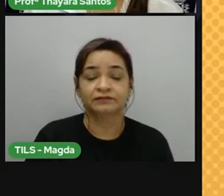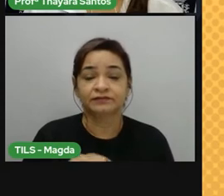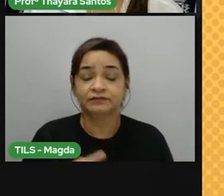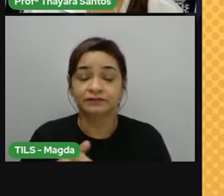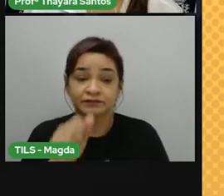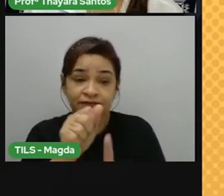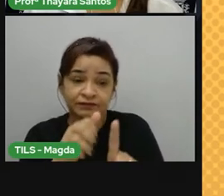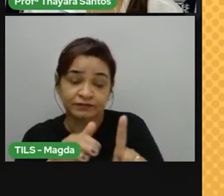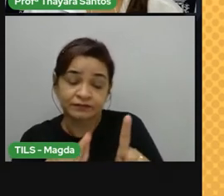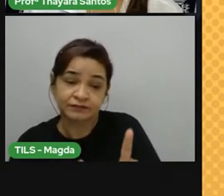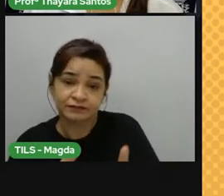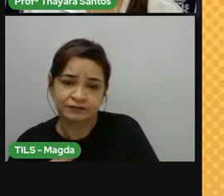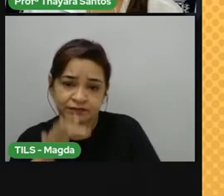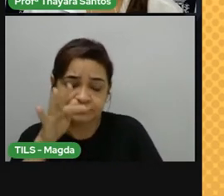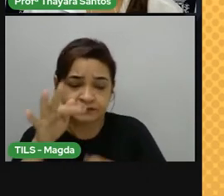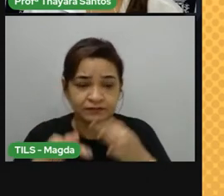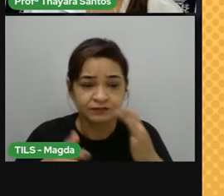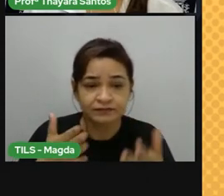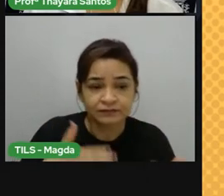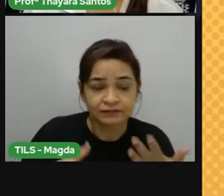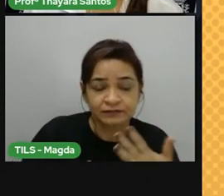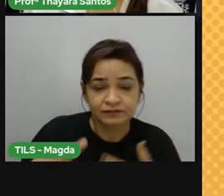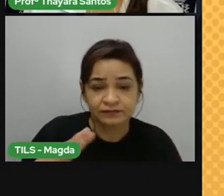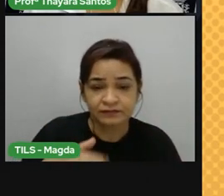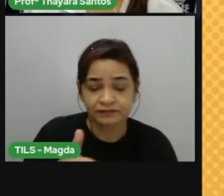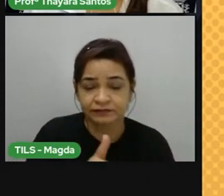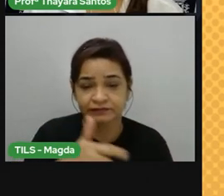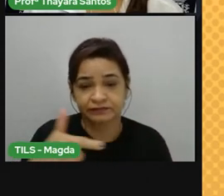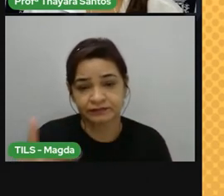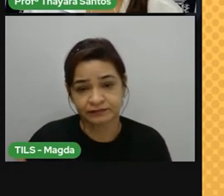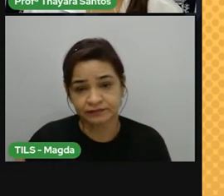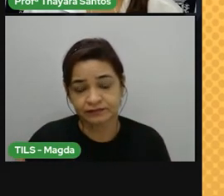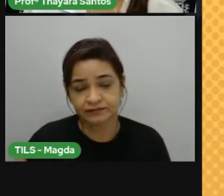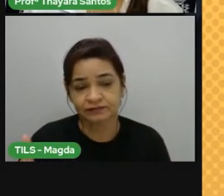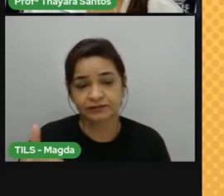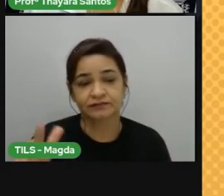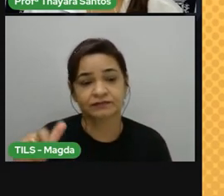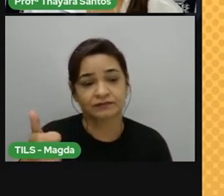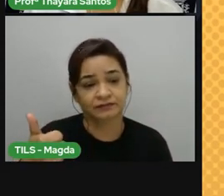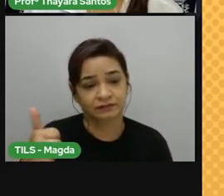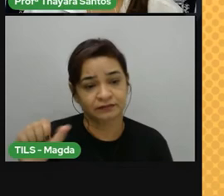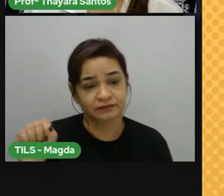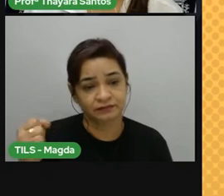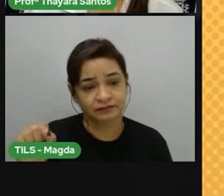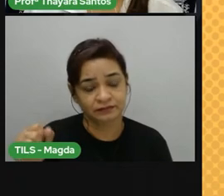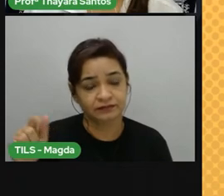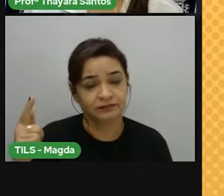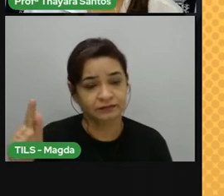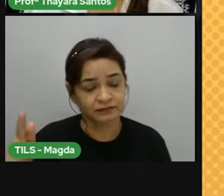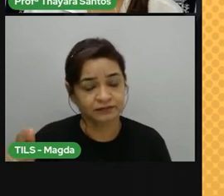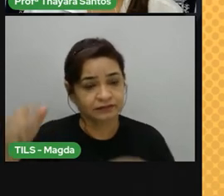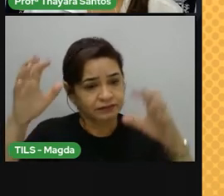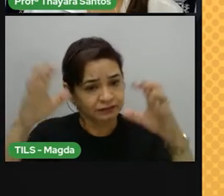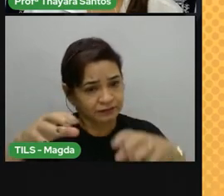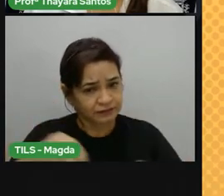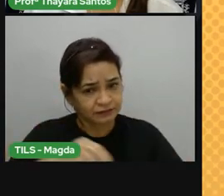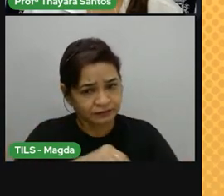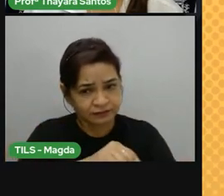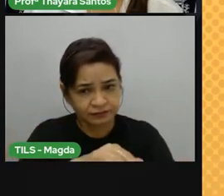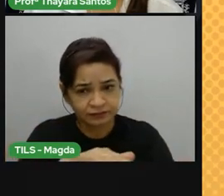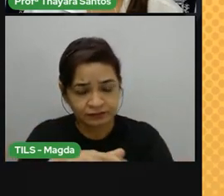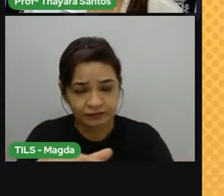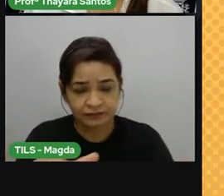apresentam temperaturas médias entre 12 e 18 graus Celsius. As chuvas são bem distribuídas ao longo do ano,